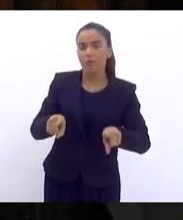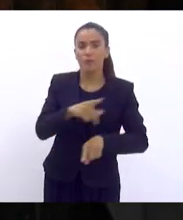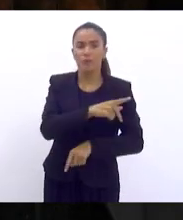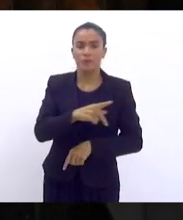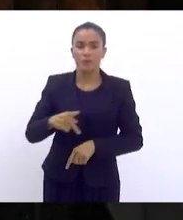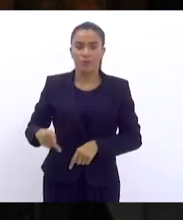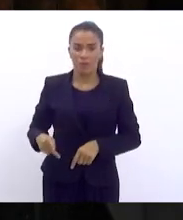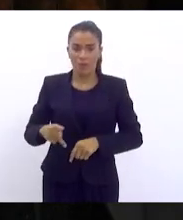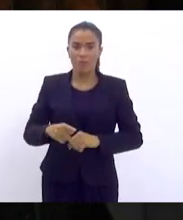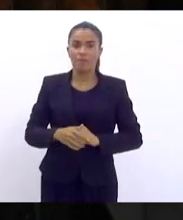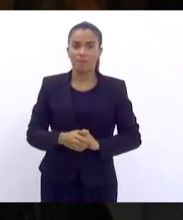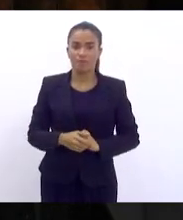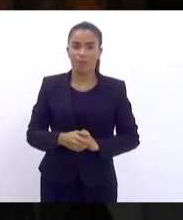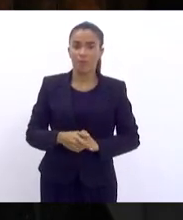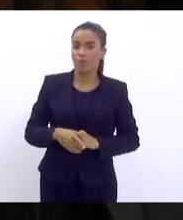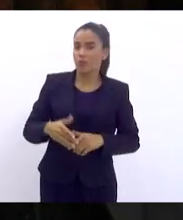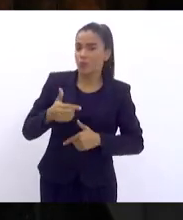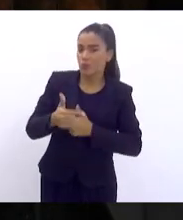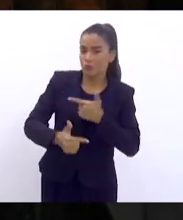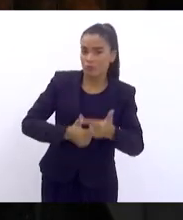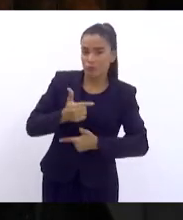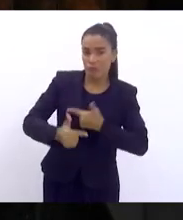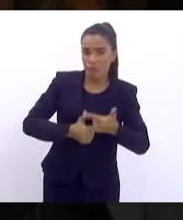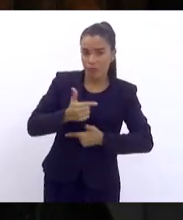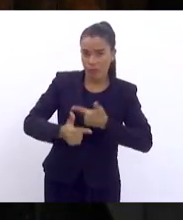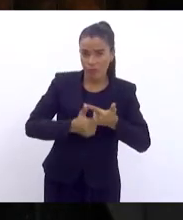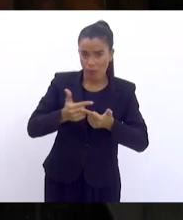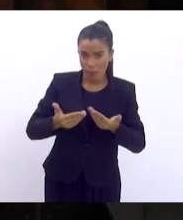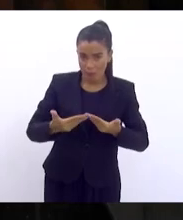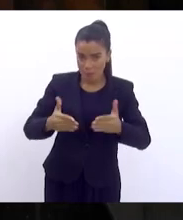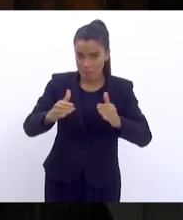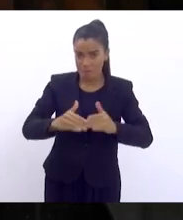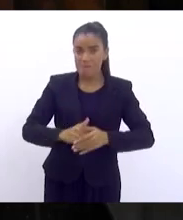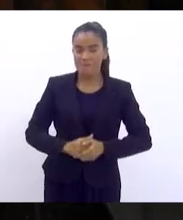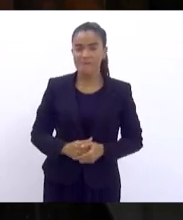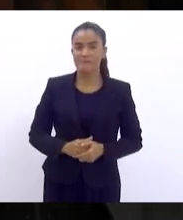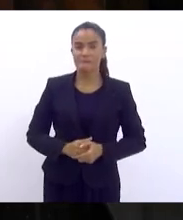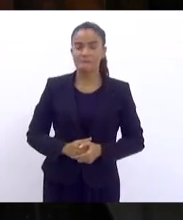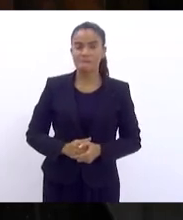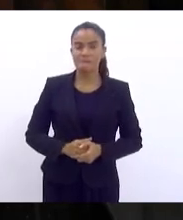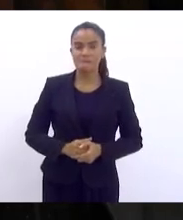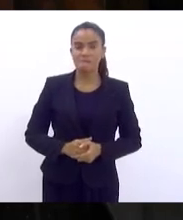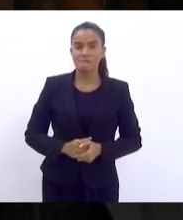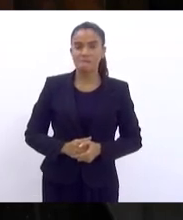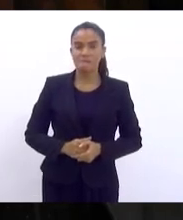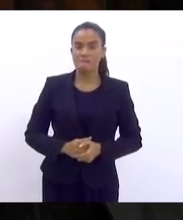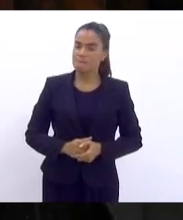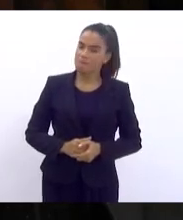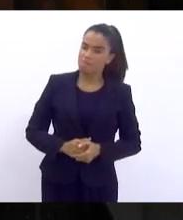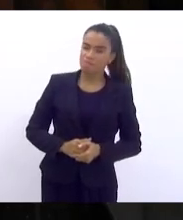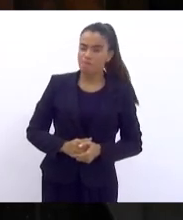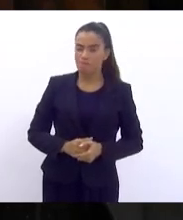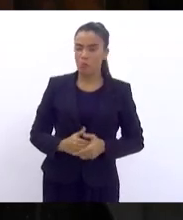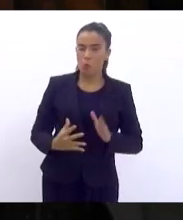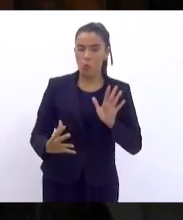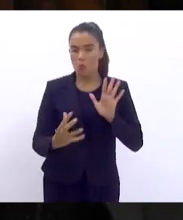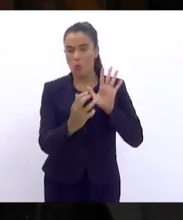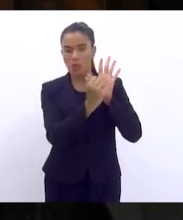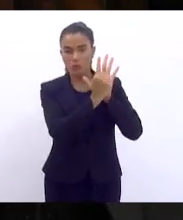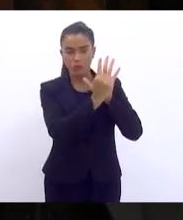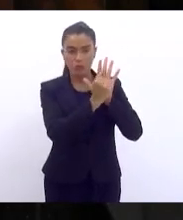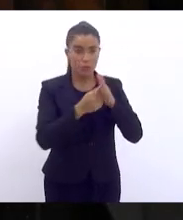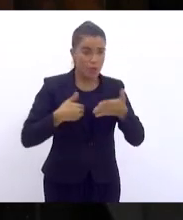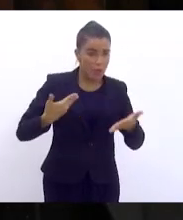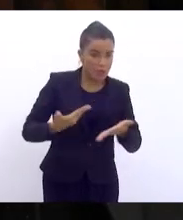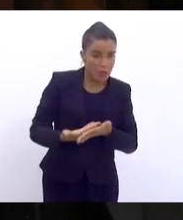do expediente inicial. Com um registro, até